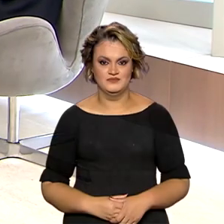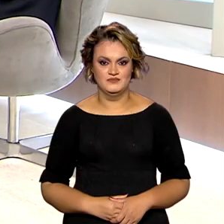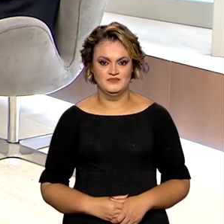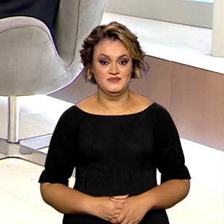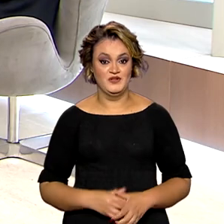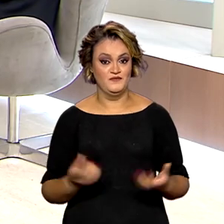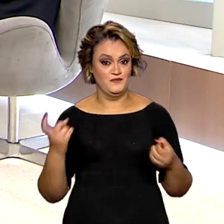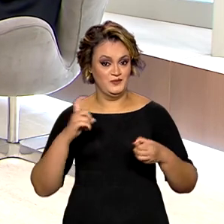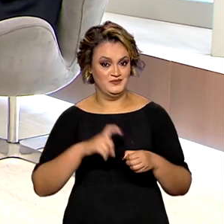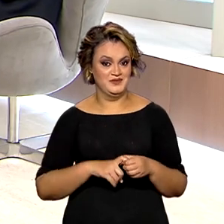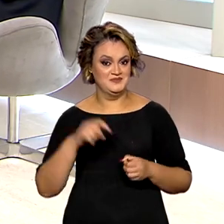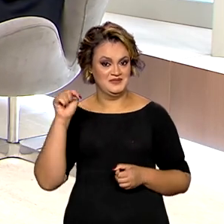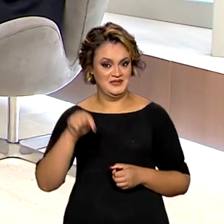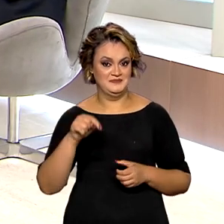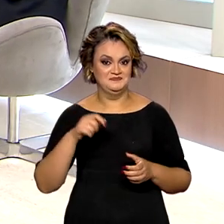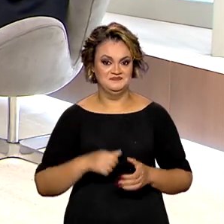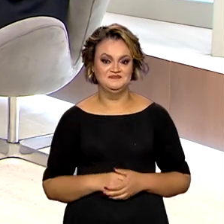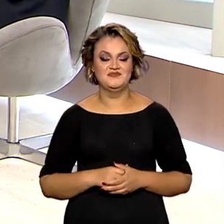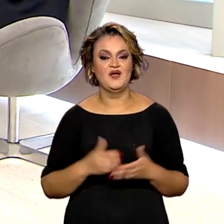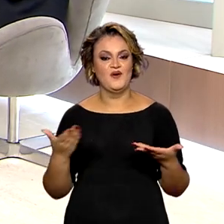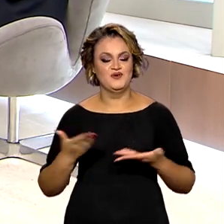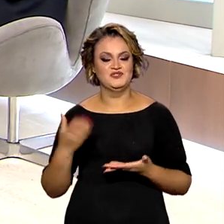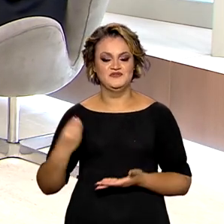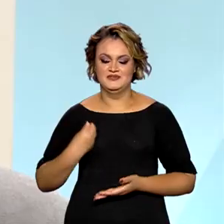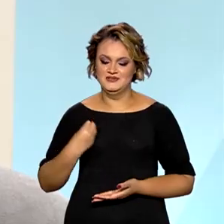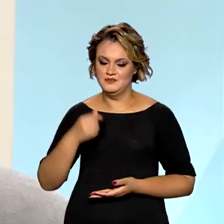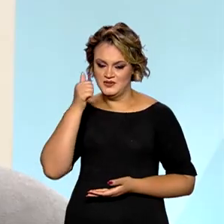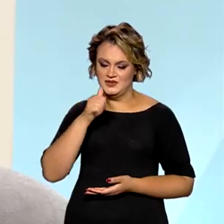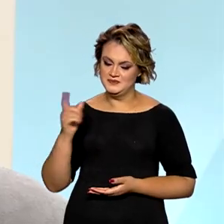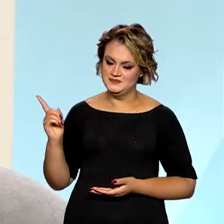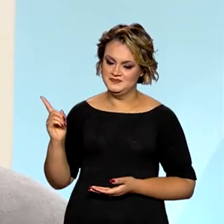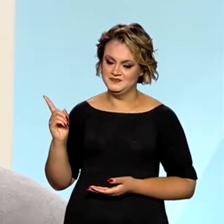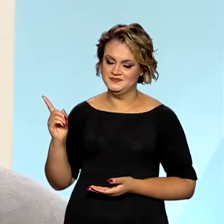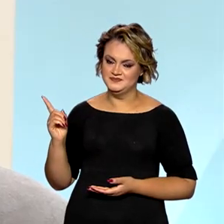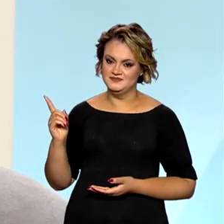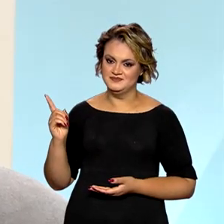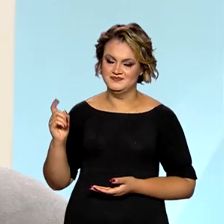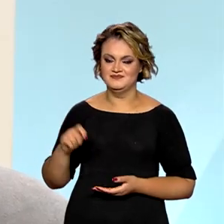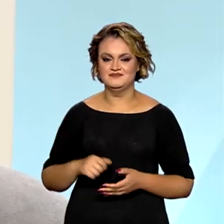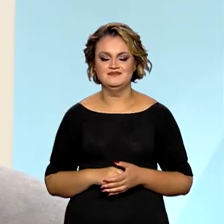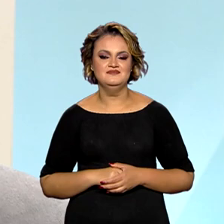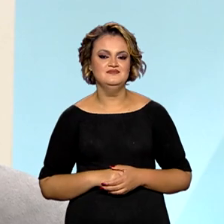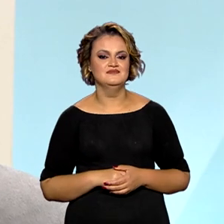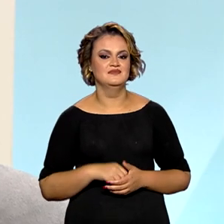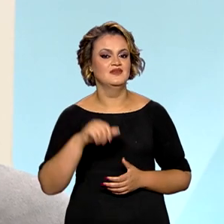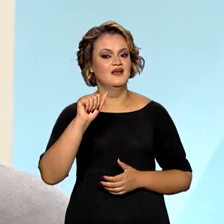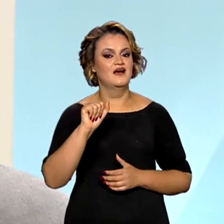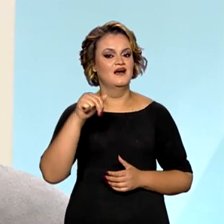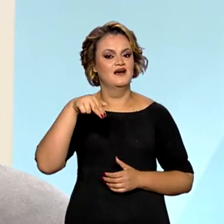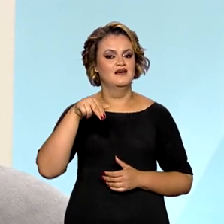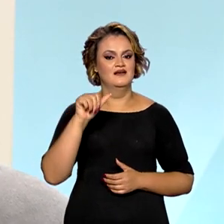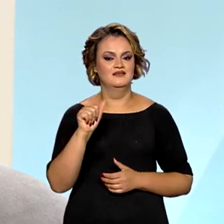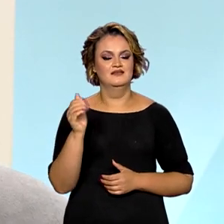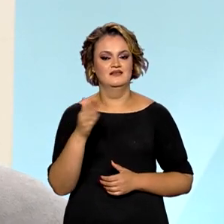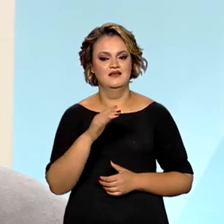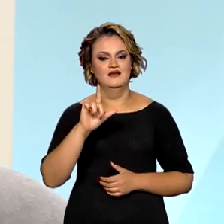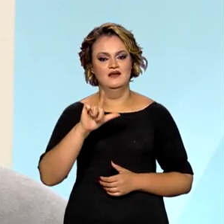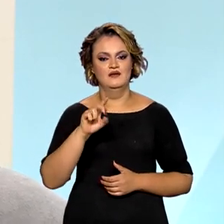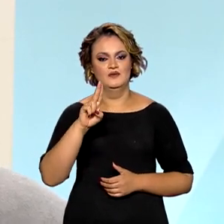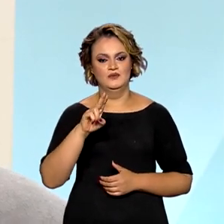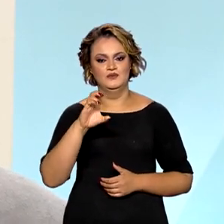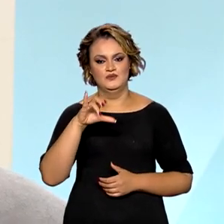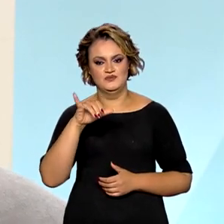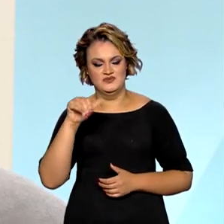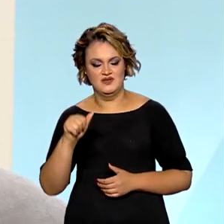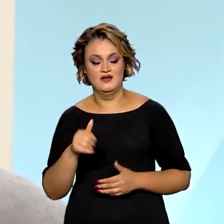Estamos de volta com o Brasil em Pauta, hoje com a Secretária Nacional de Políticas para as Mulheres, Ana Lúcia Munhoz dos Reis,